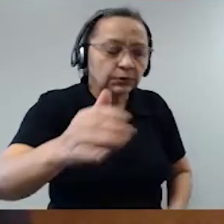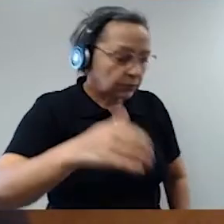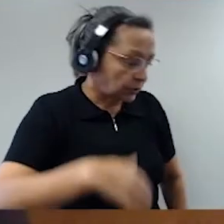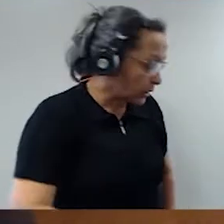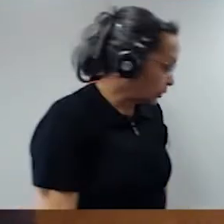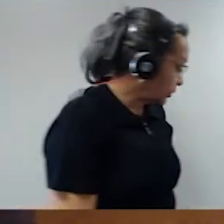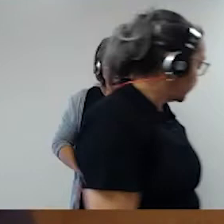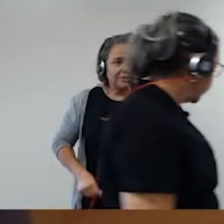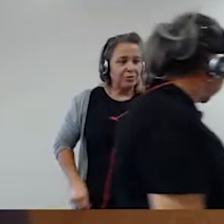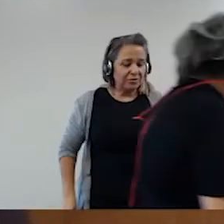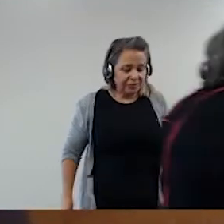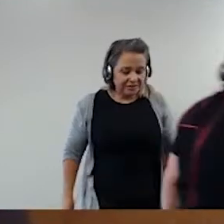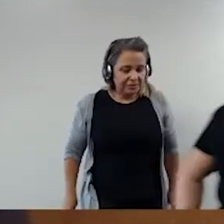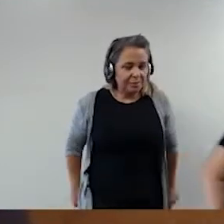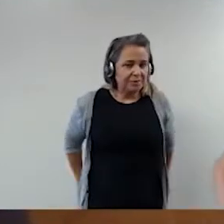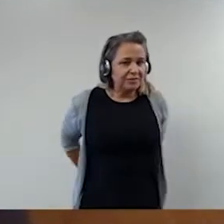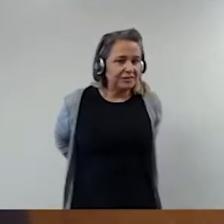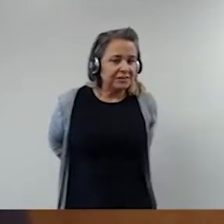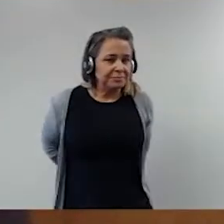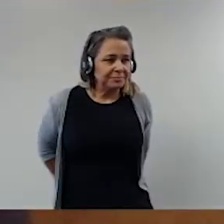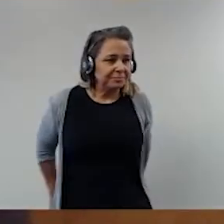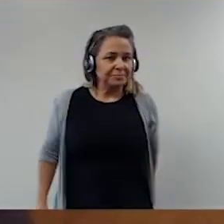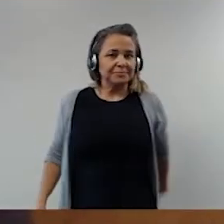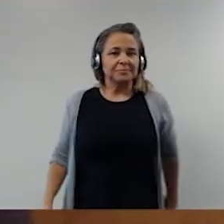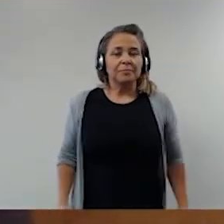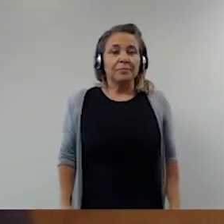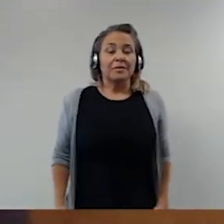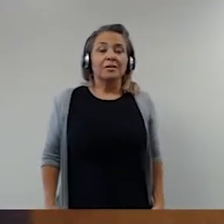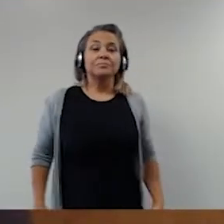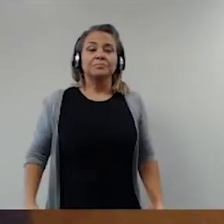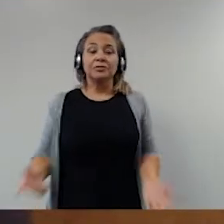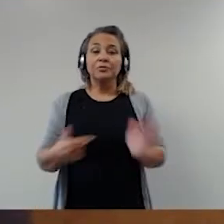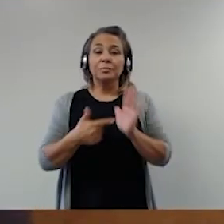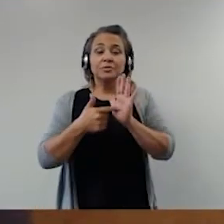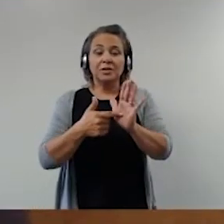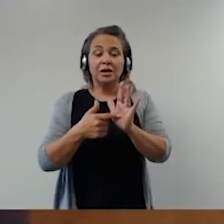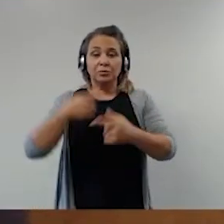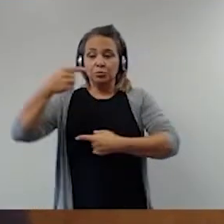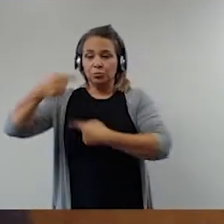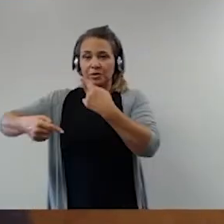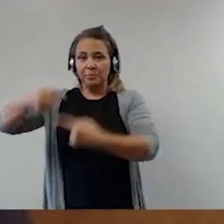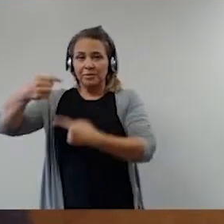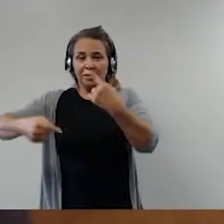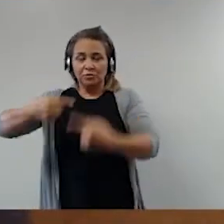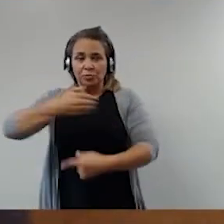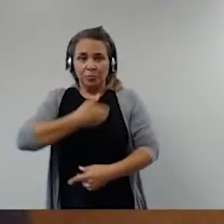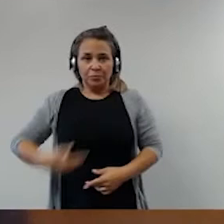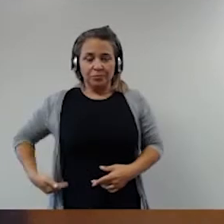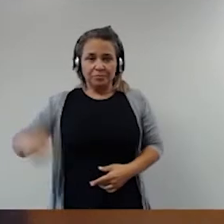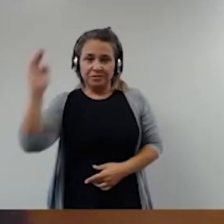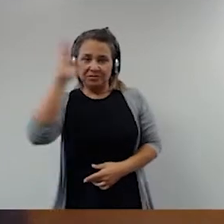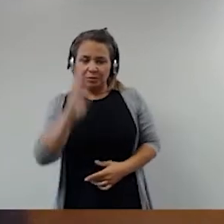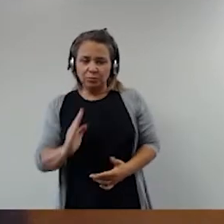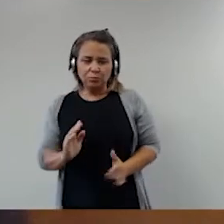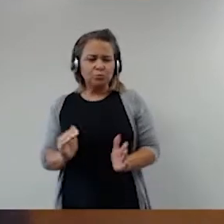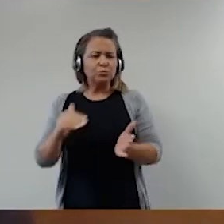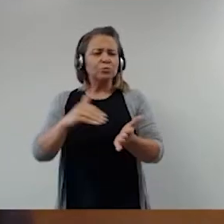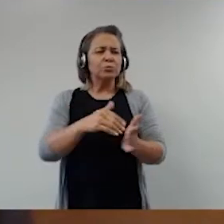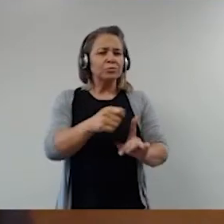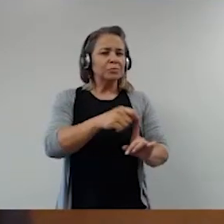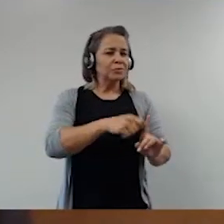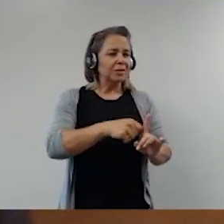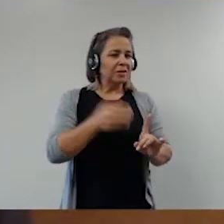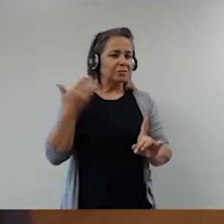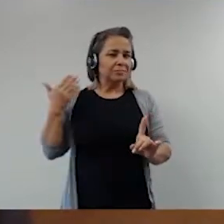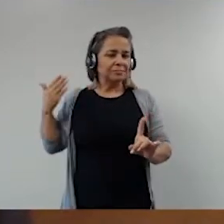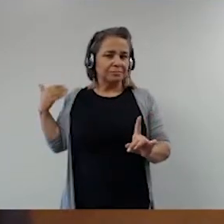Essa discussão foi ventilada no debate público brasileiro nos últimos meses e como